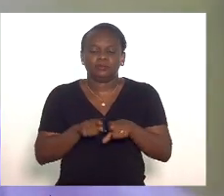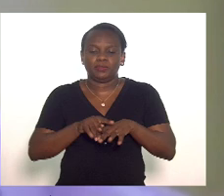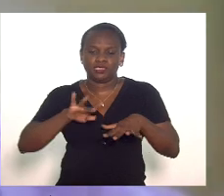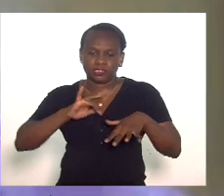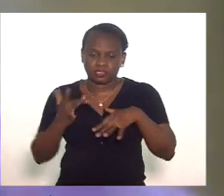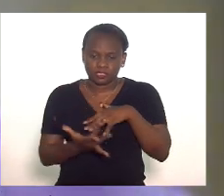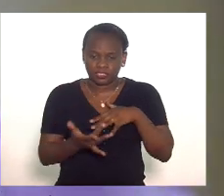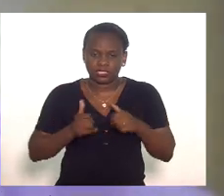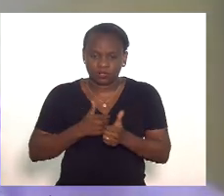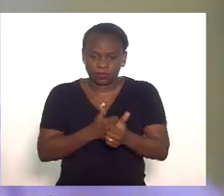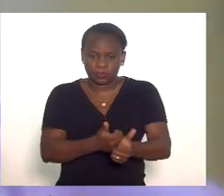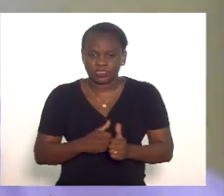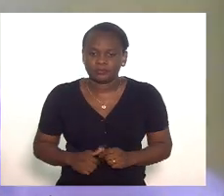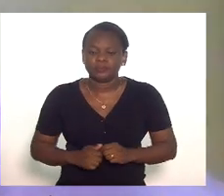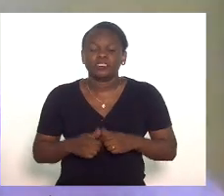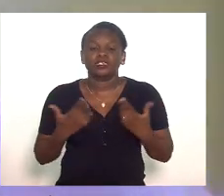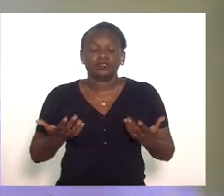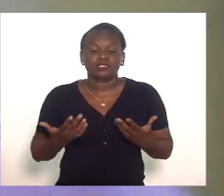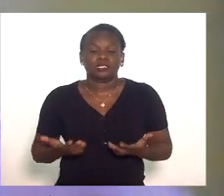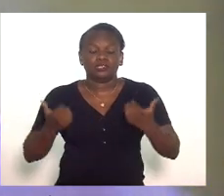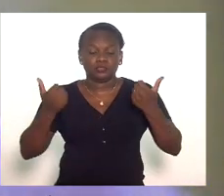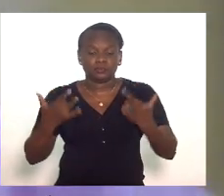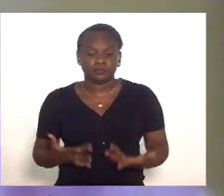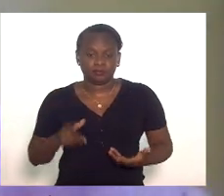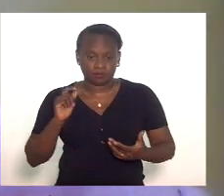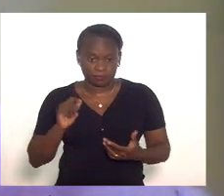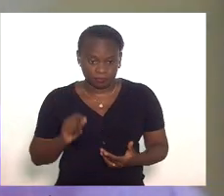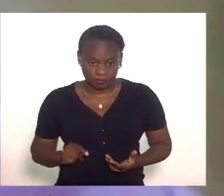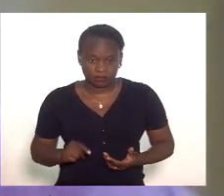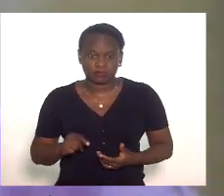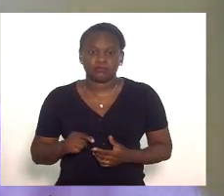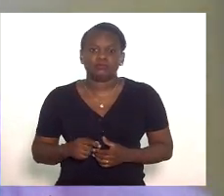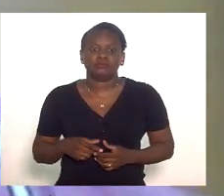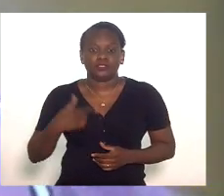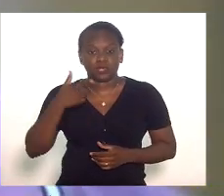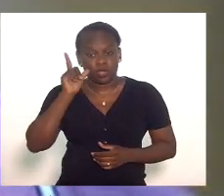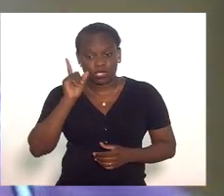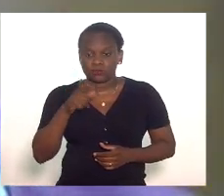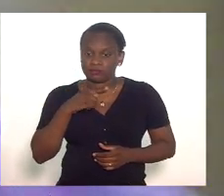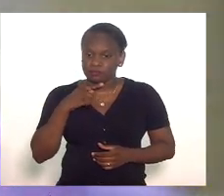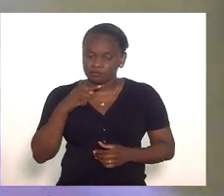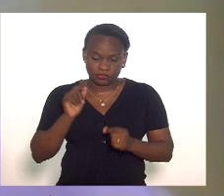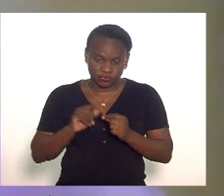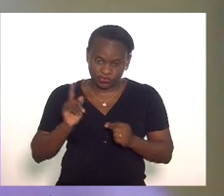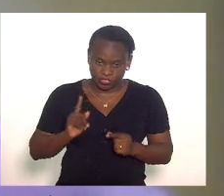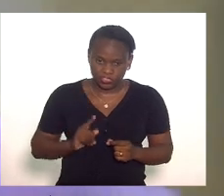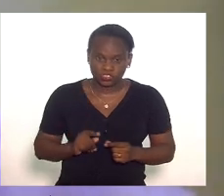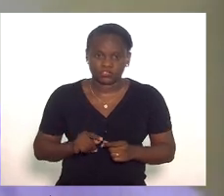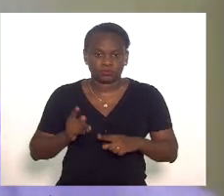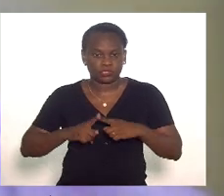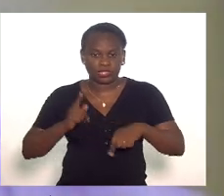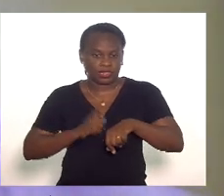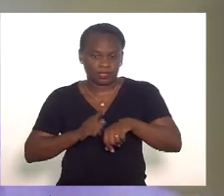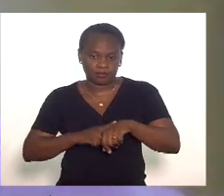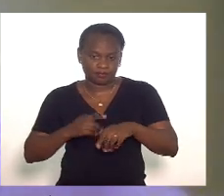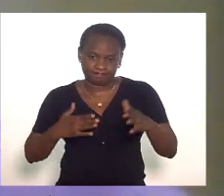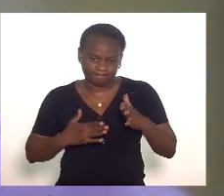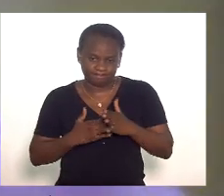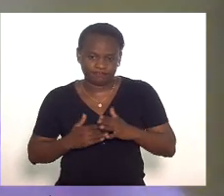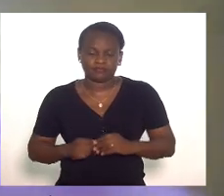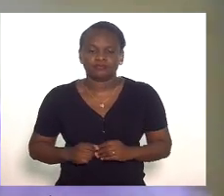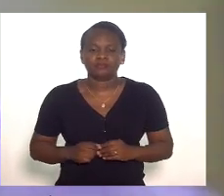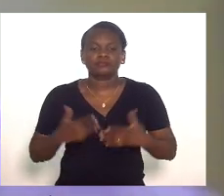sociais eu quero fazer a manifestação que ontem não fiz que o tempo não permitiu